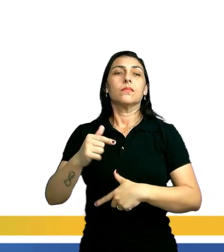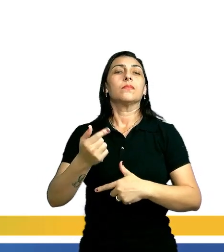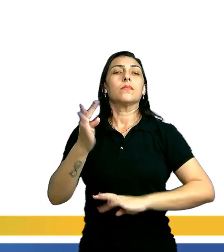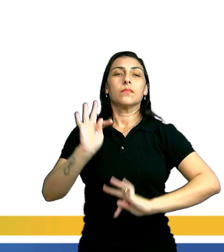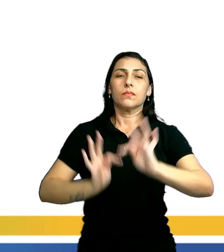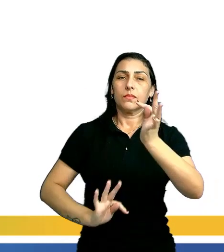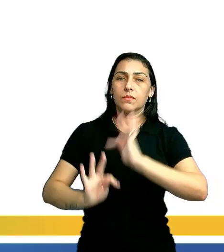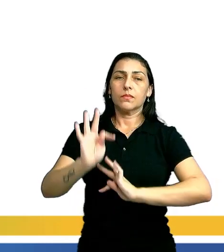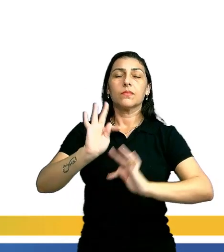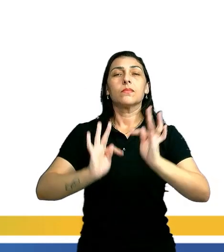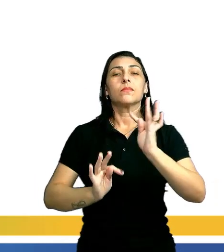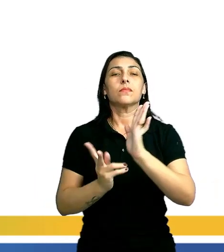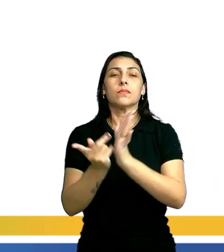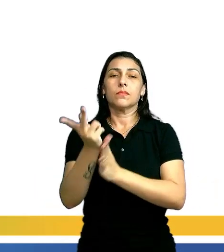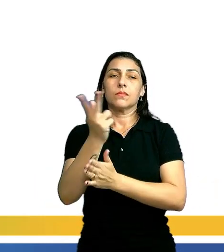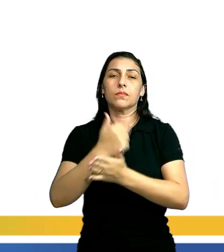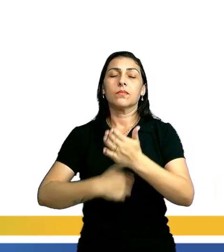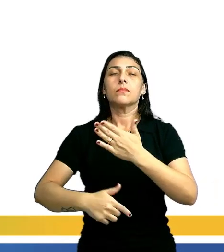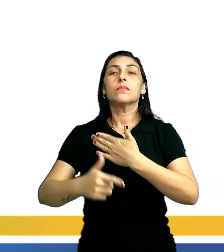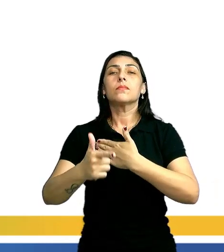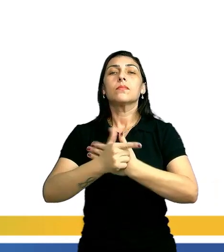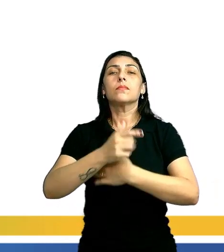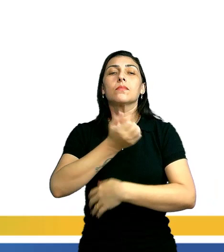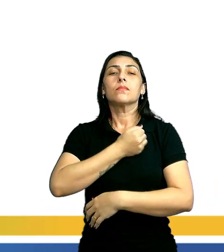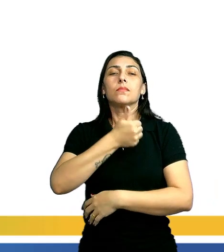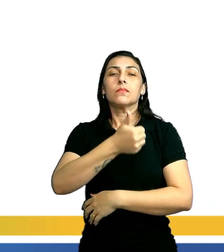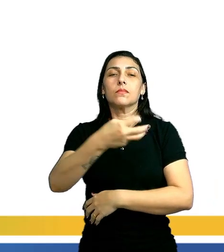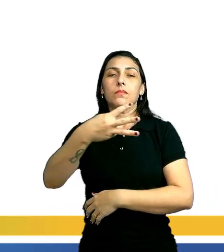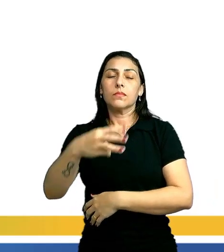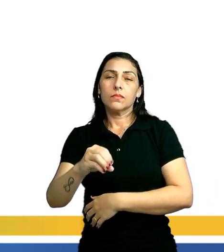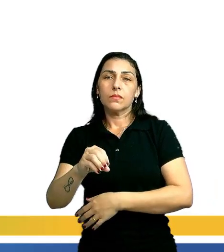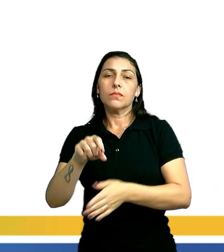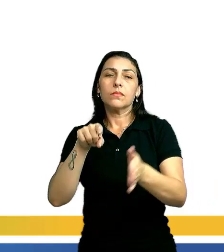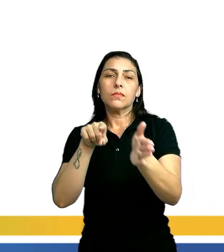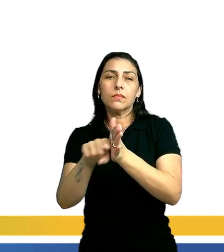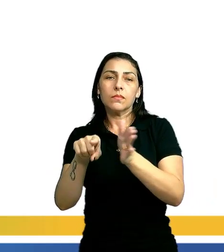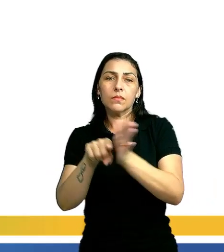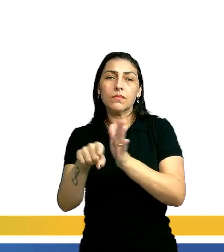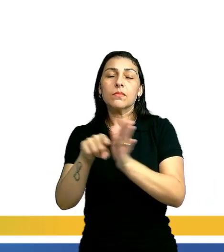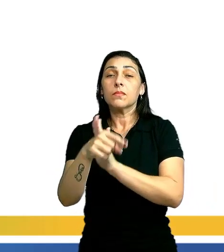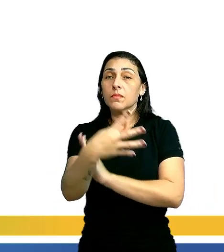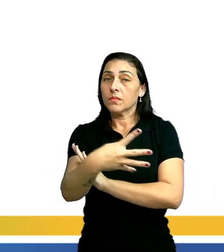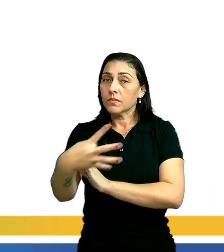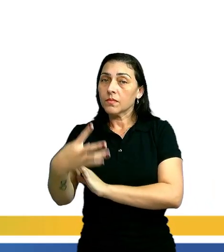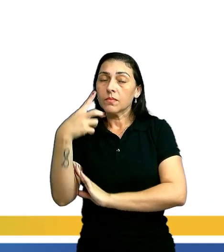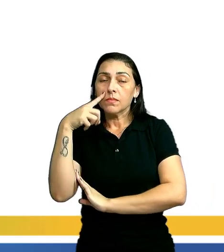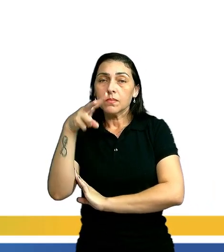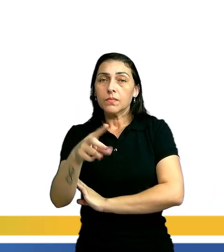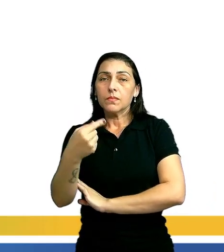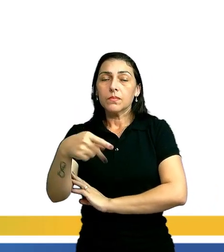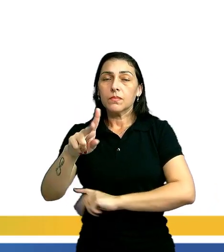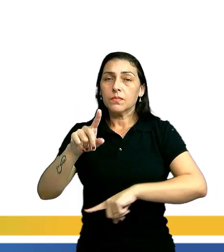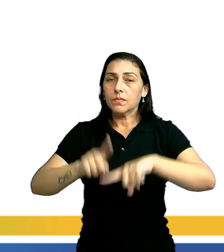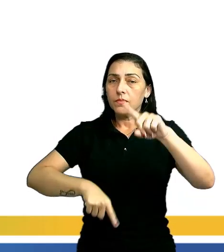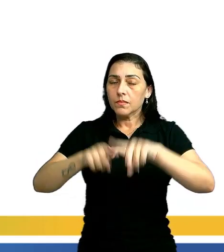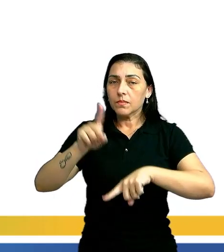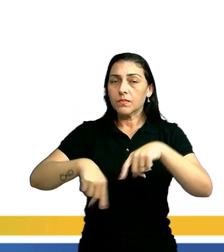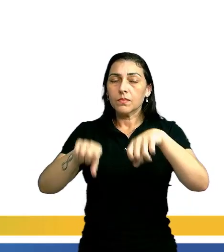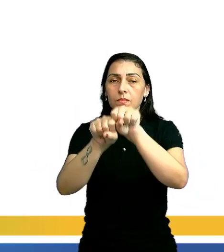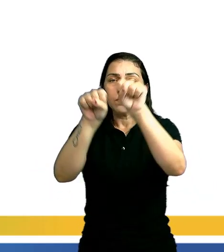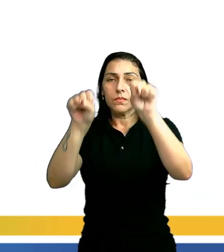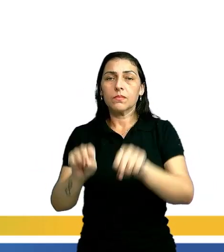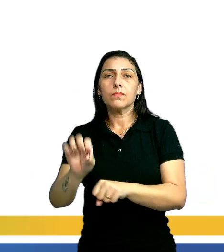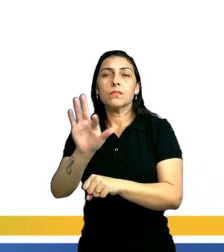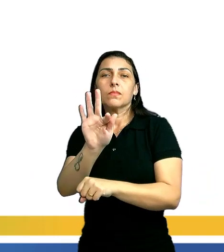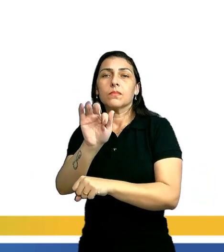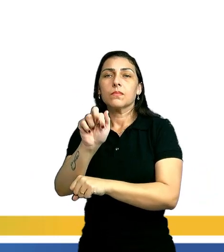linguagens, página 130, é a questão 44, tá bom? Você acompanha aí com o seu material do sistema